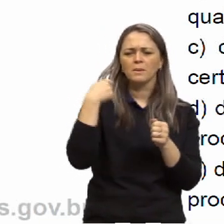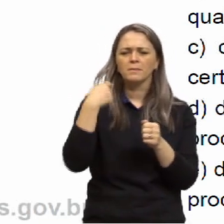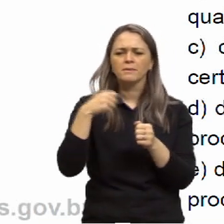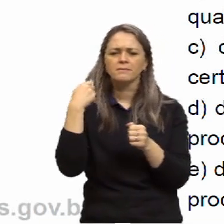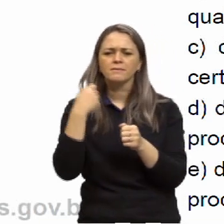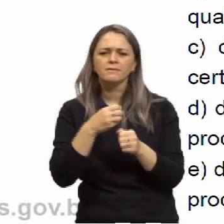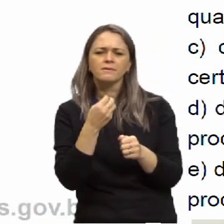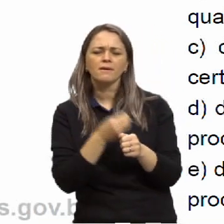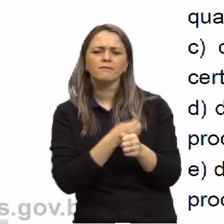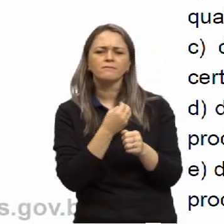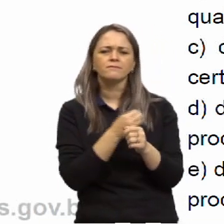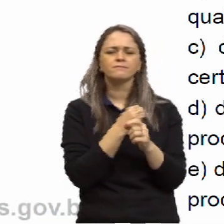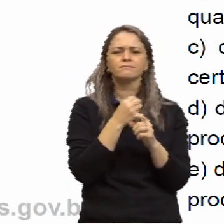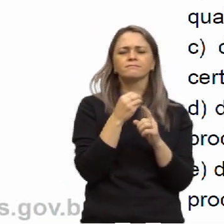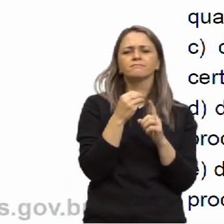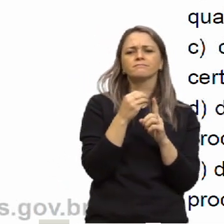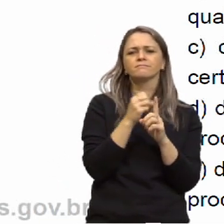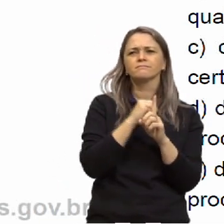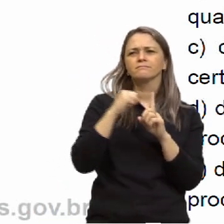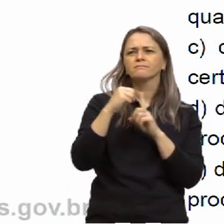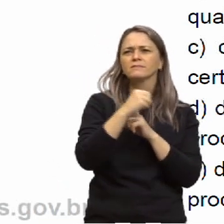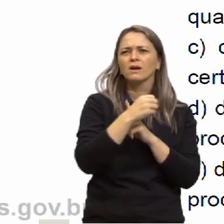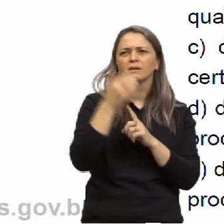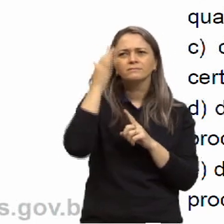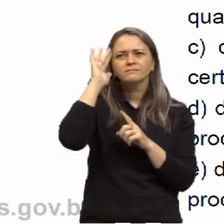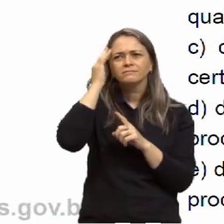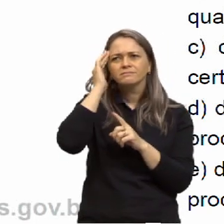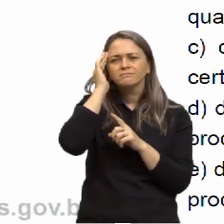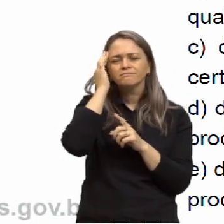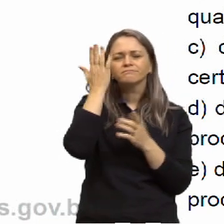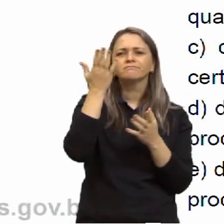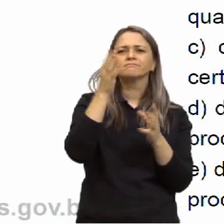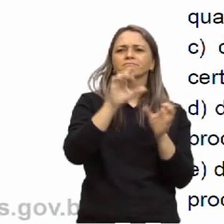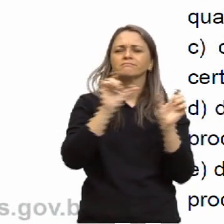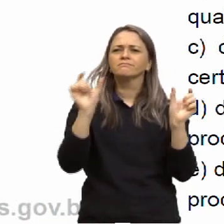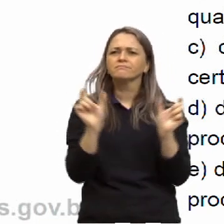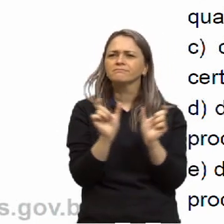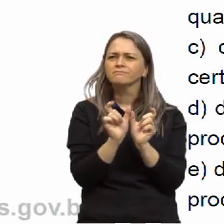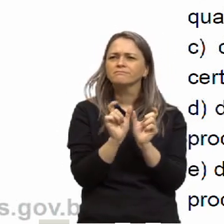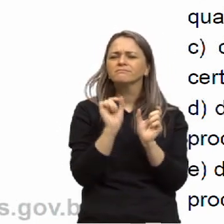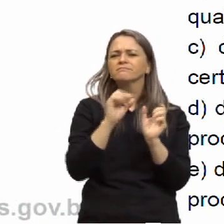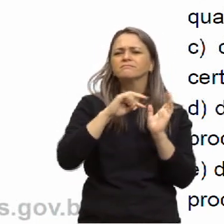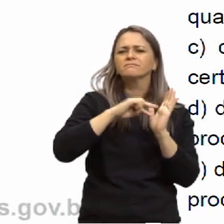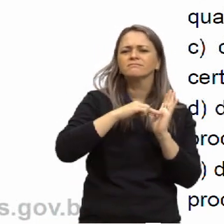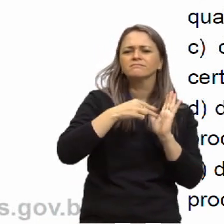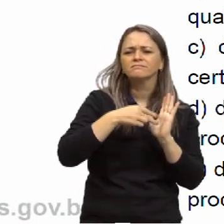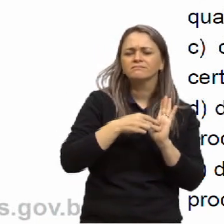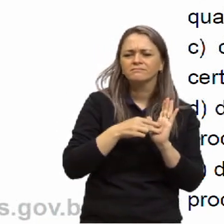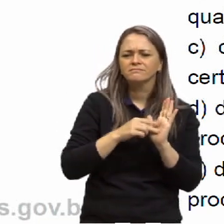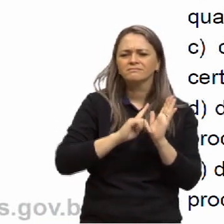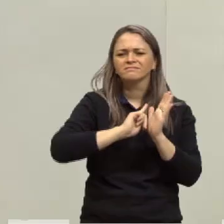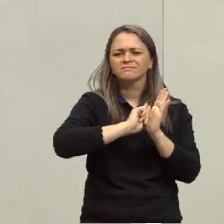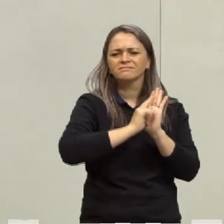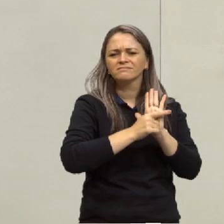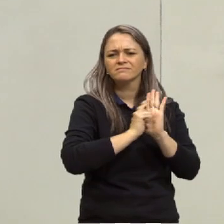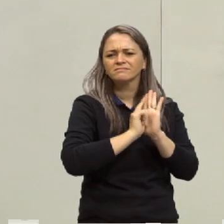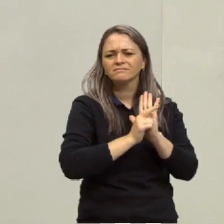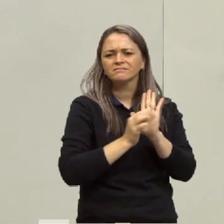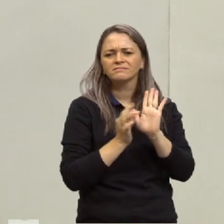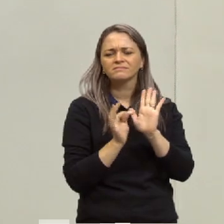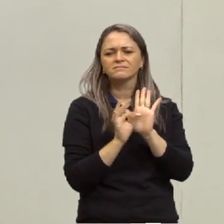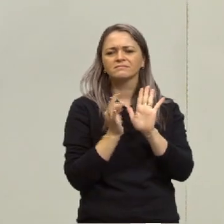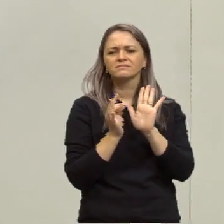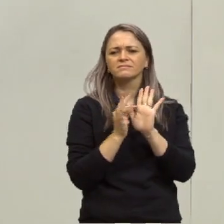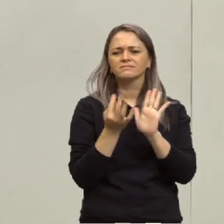sociocultural. vamos entender a frase antes de seguir, tá? Gêneros textuais. O que é isso?